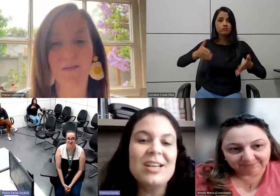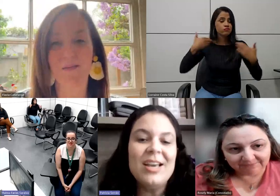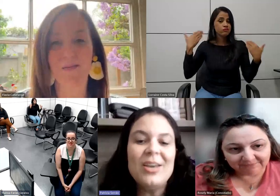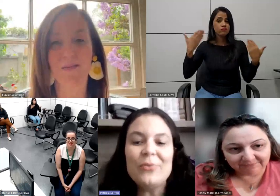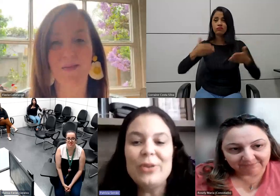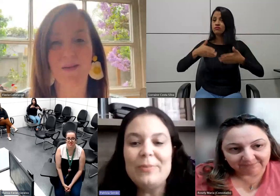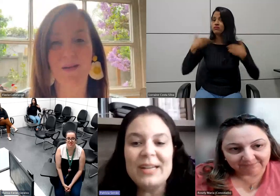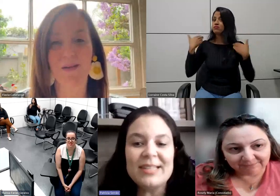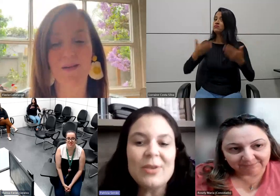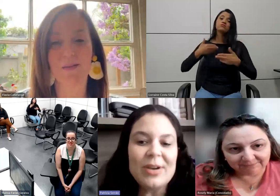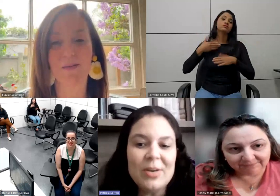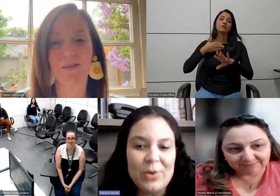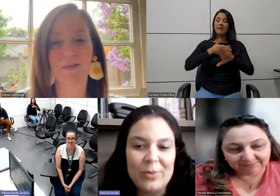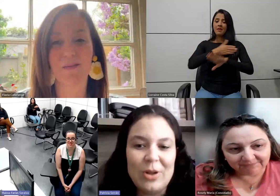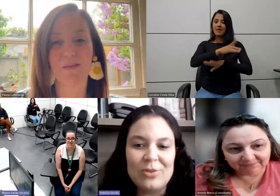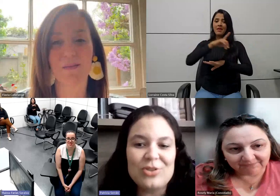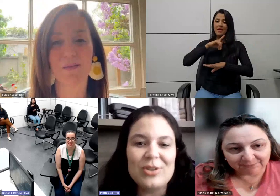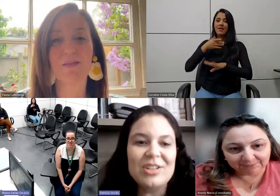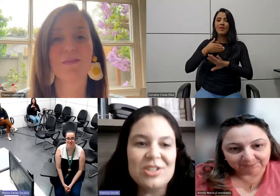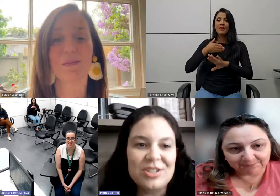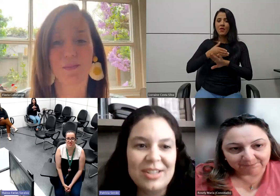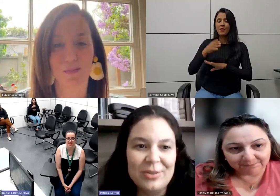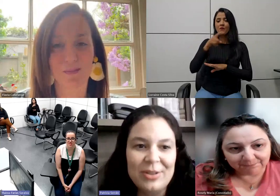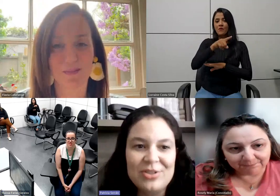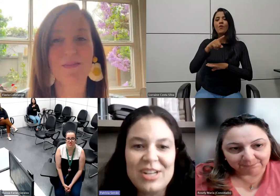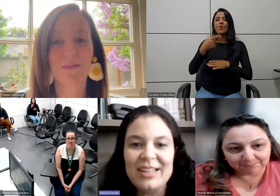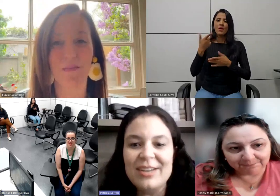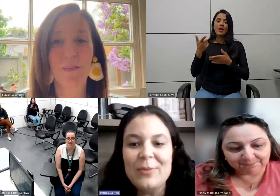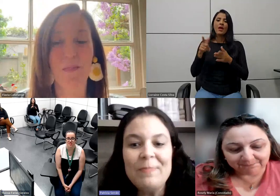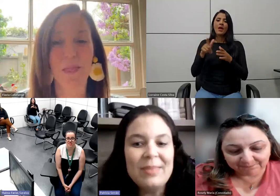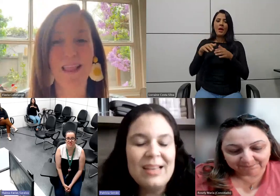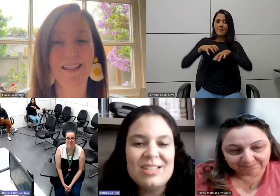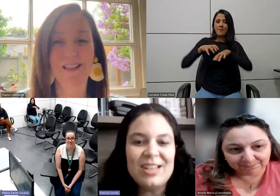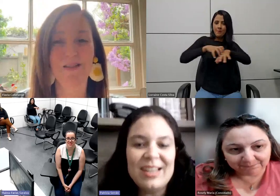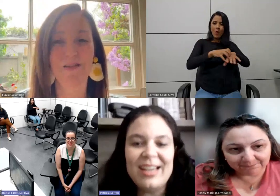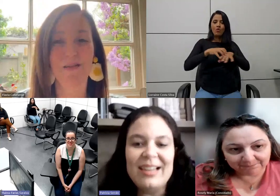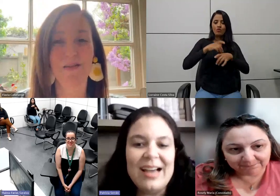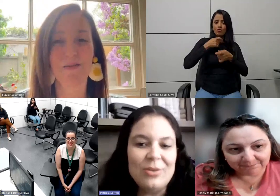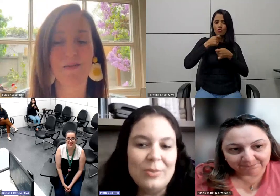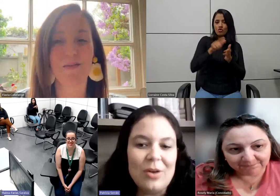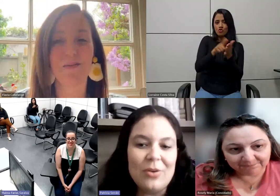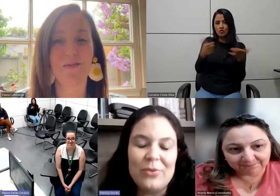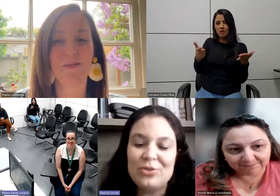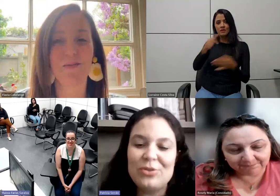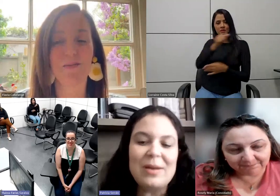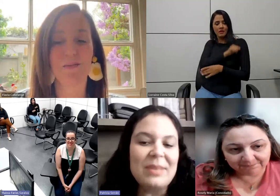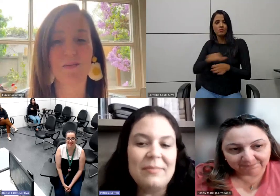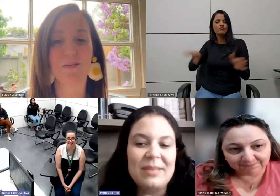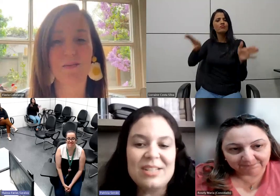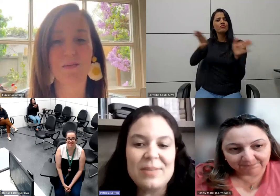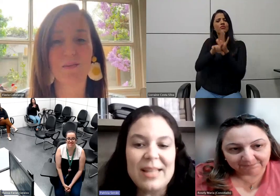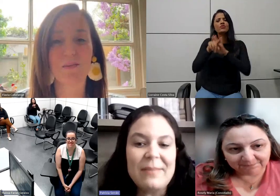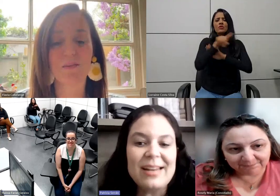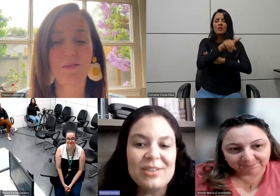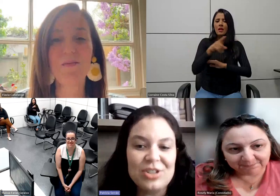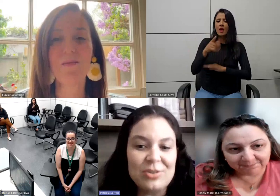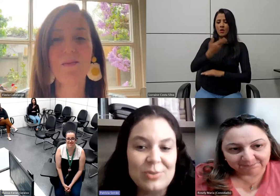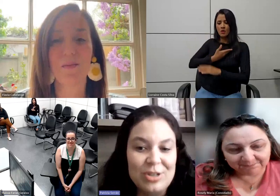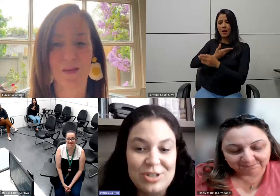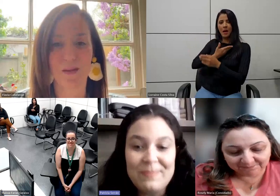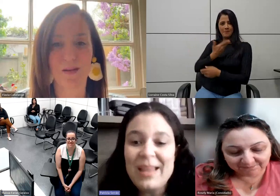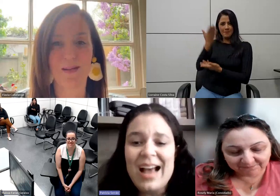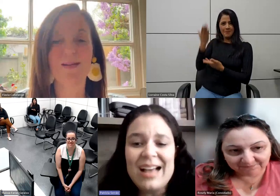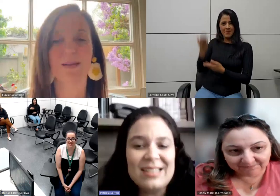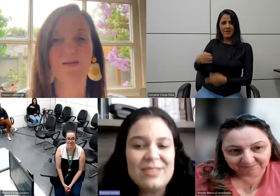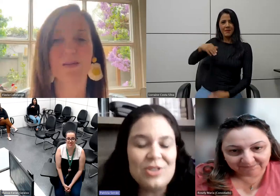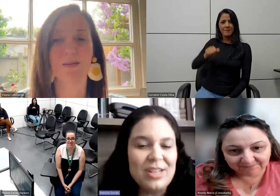muito, muito quente, eu fui na imprensa que é Gamo, que é o bloco dos jornalistas daqui do Rio de Janeiro, cheguei lá no bloco, fui junto com uma amiga minha chamada Maria